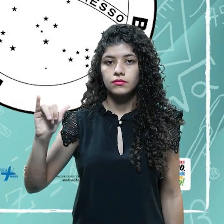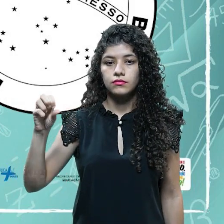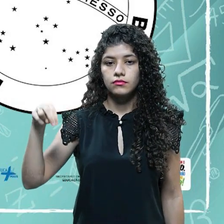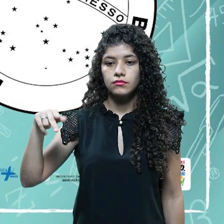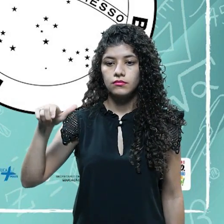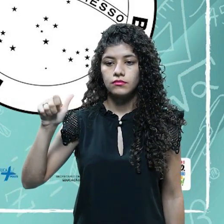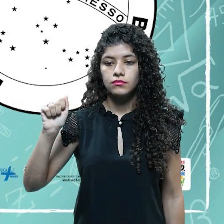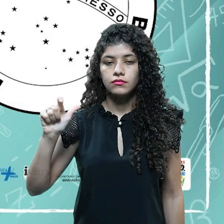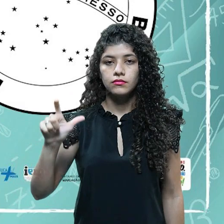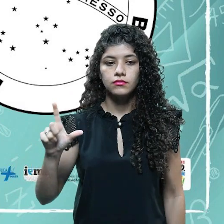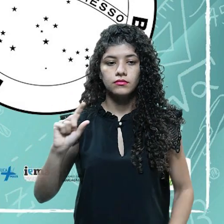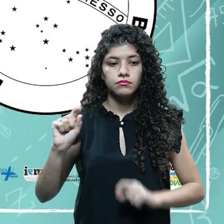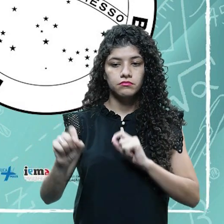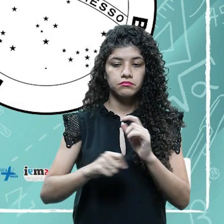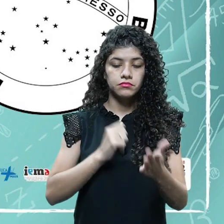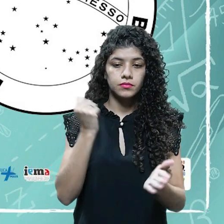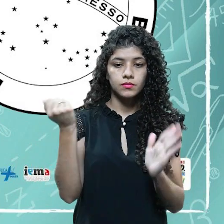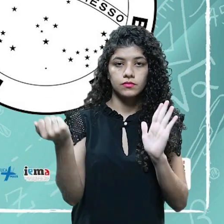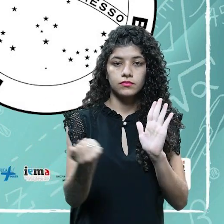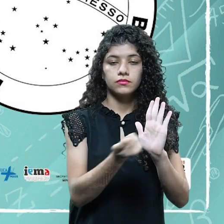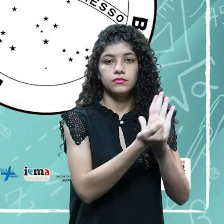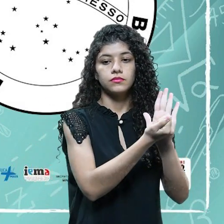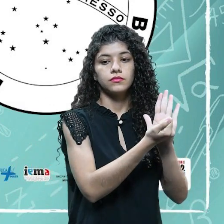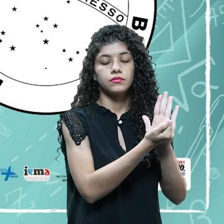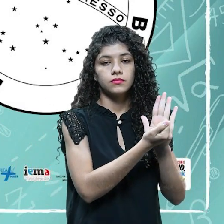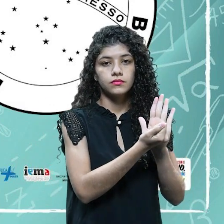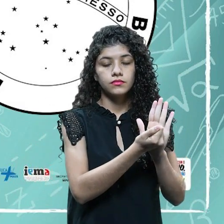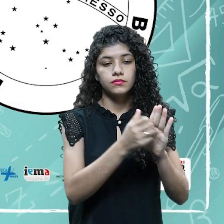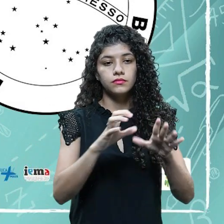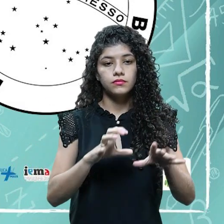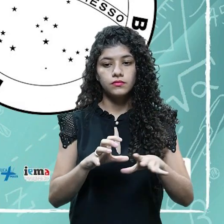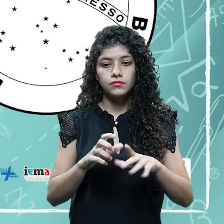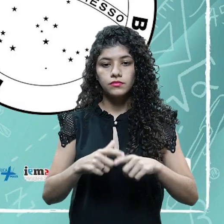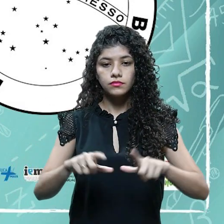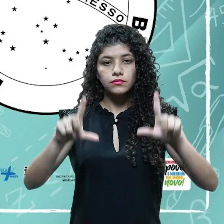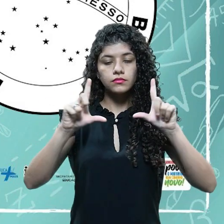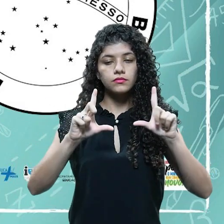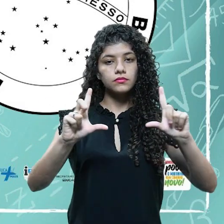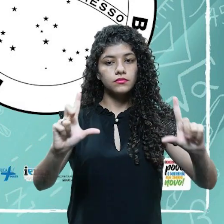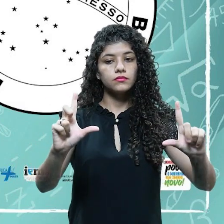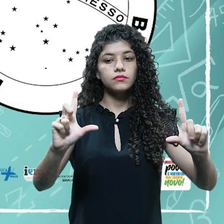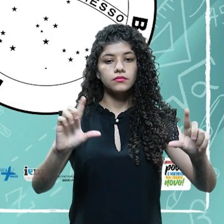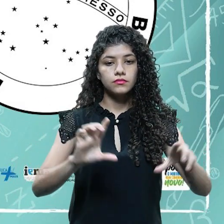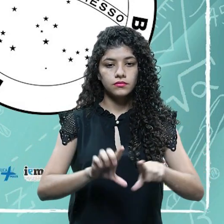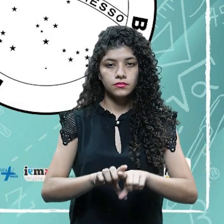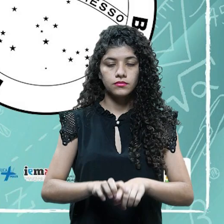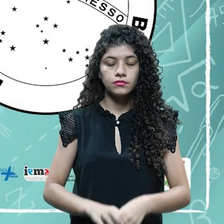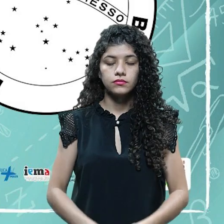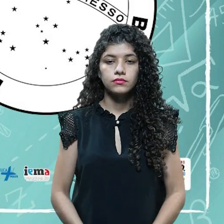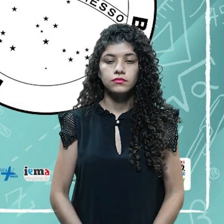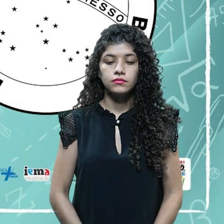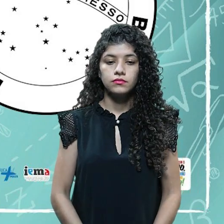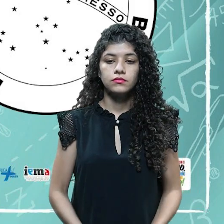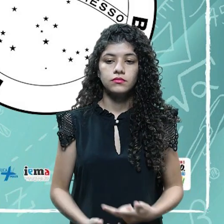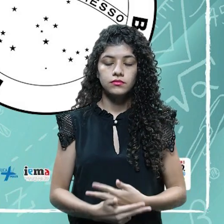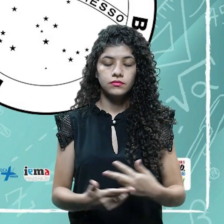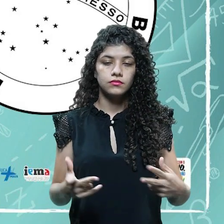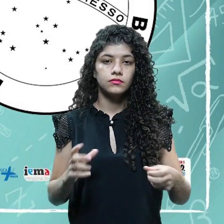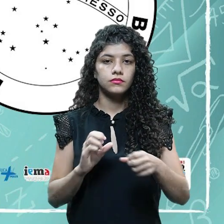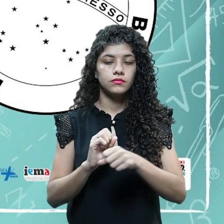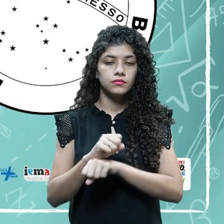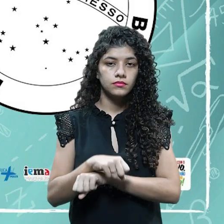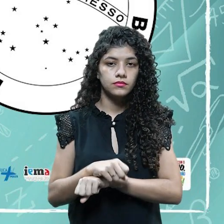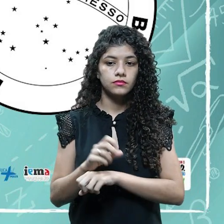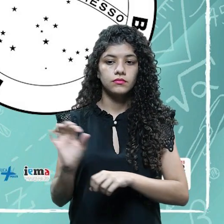os diplomas, a encontra nos diplomas, certificados, expedidos pelas instituições. Revisões, vocês, eu acho que já, vocês já